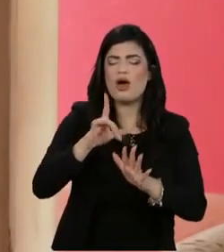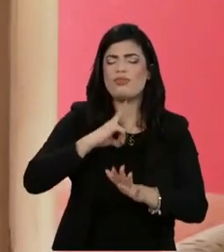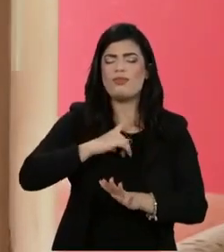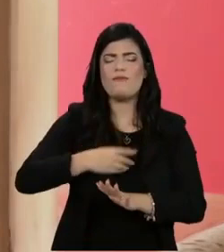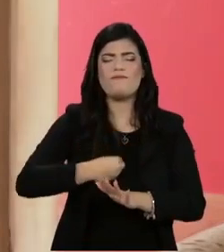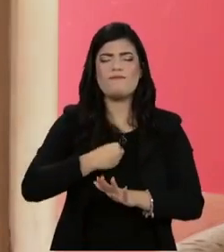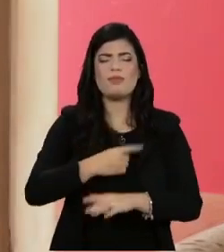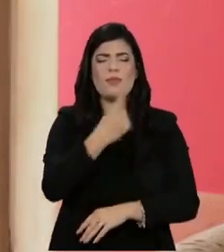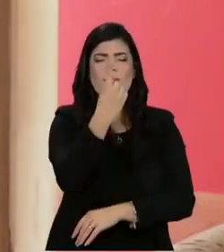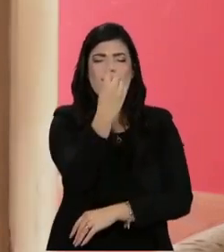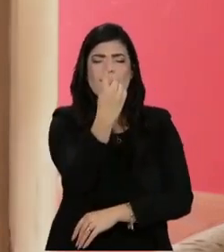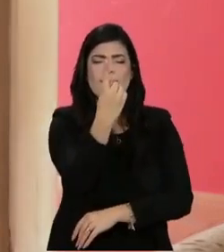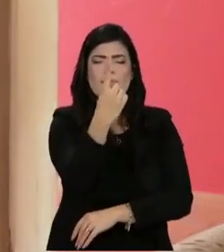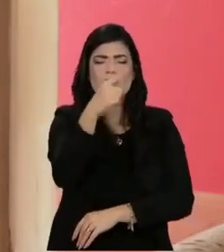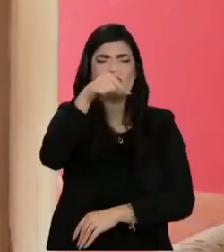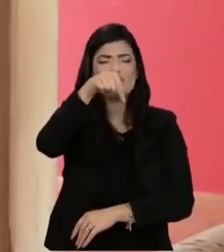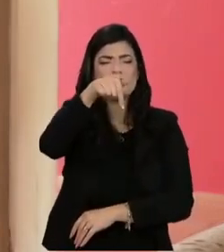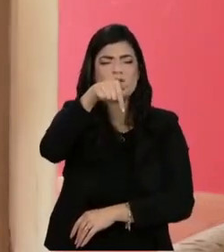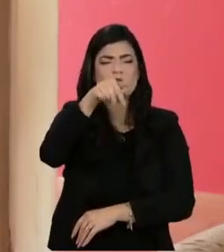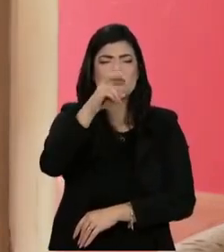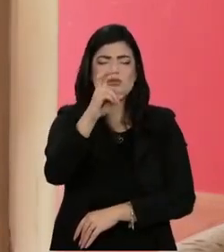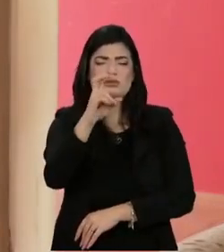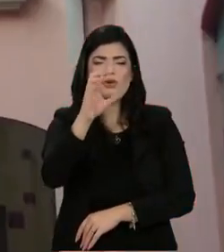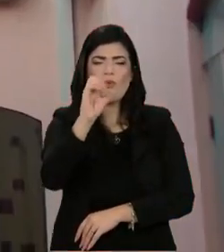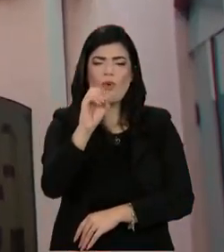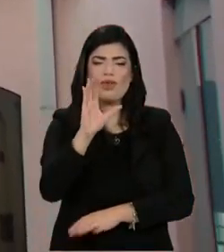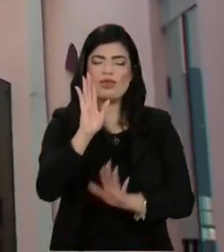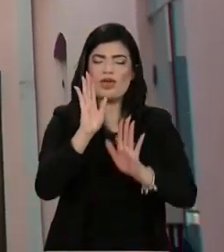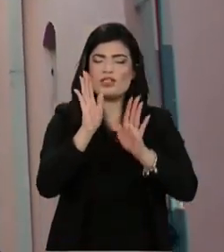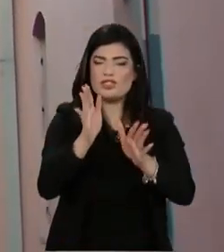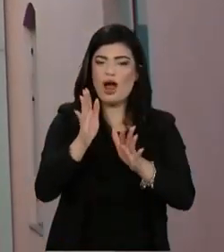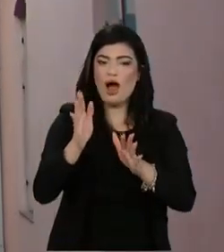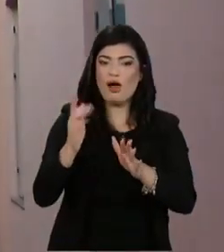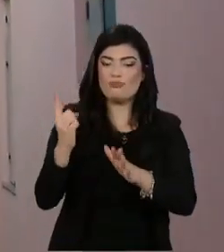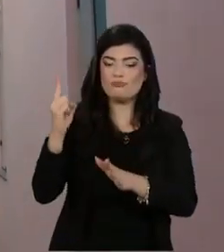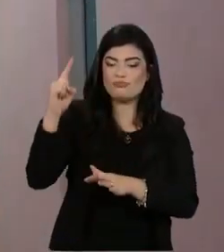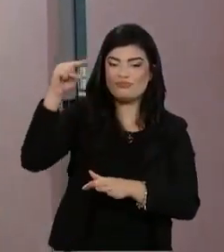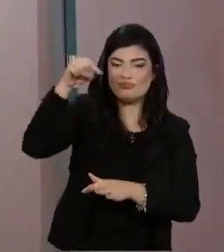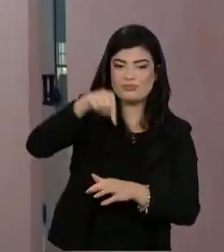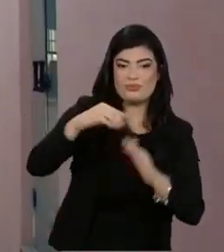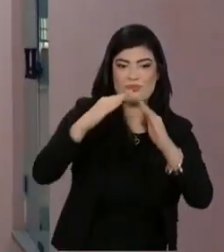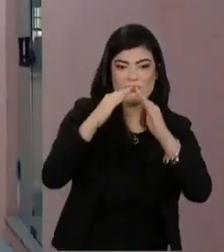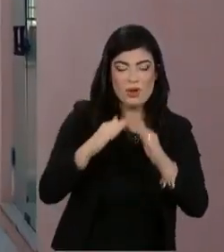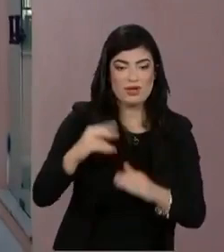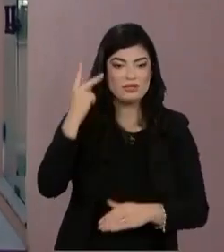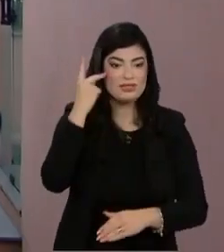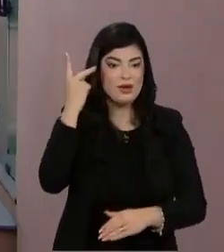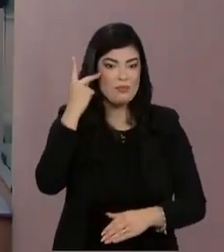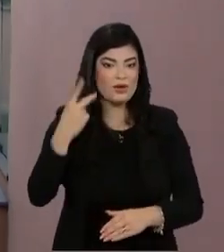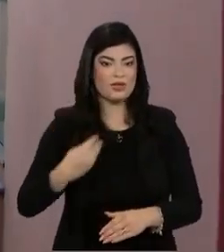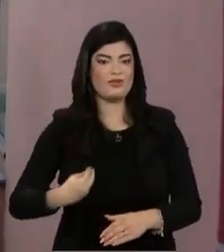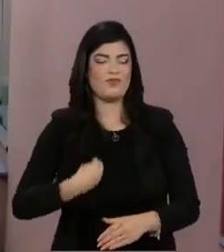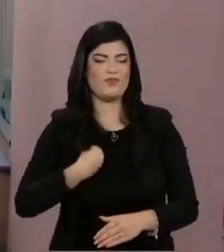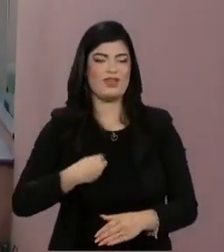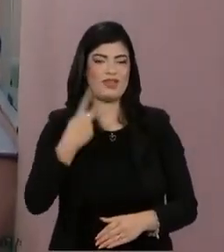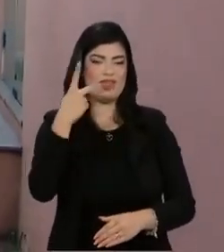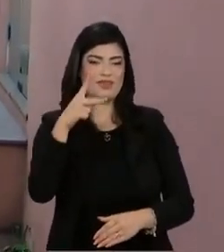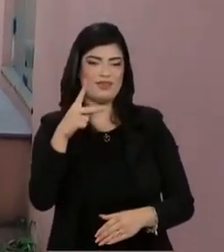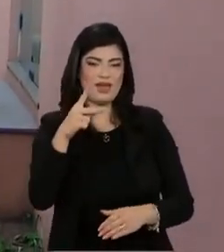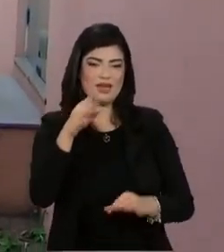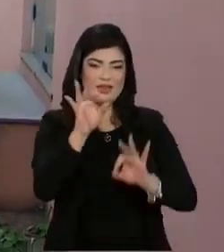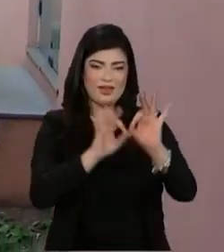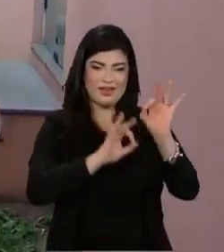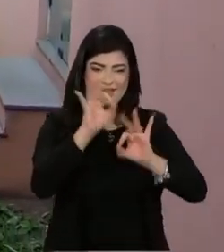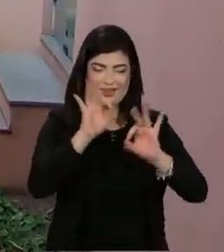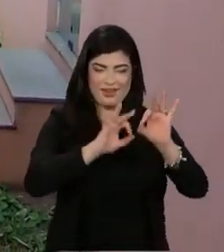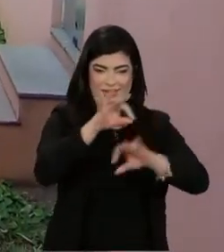1750. A Marquesa de Santos vem morar em São Paulo. Ela reforma em estilo colonial, no estilo arquitetônico